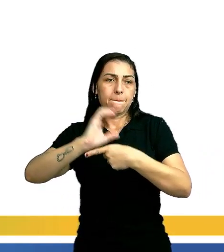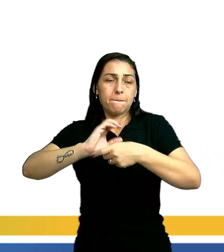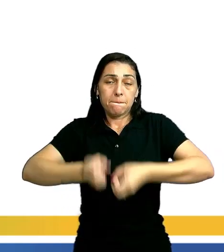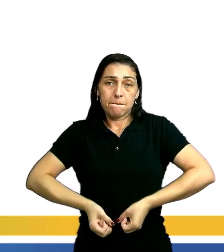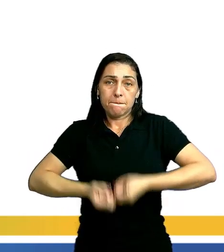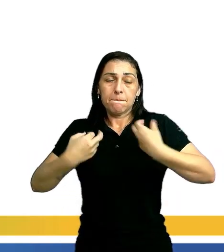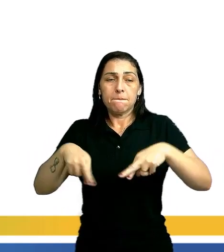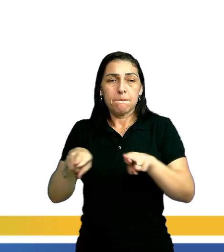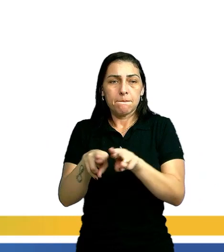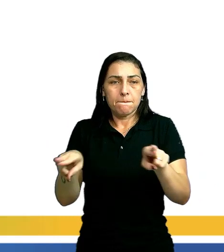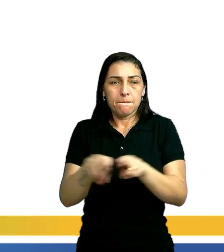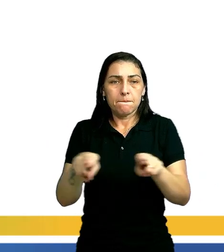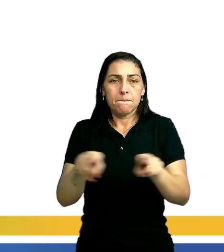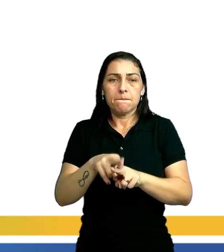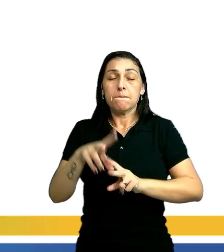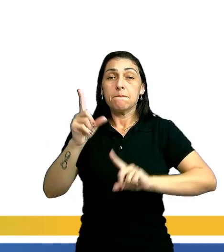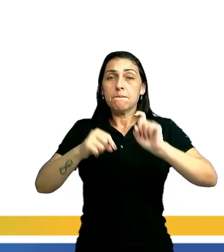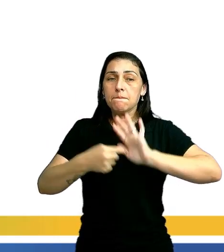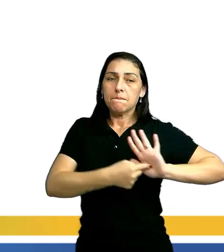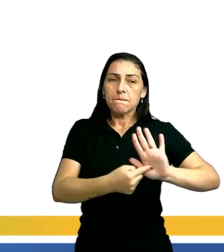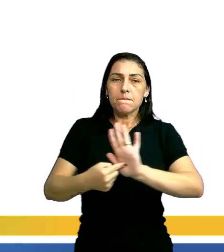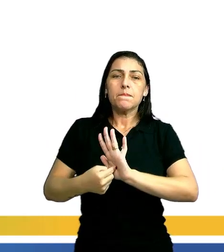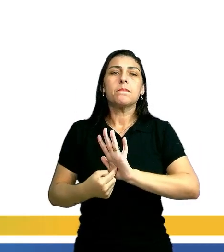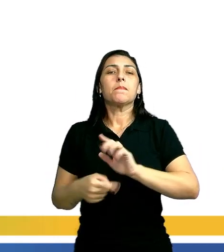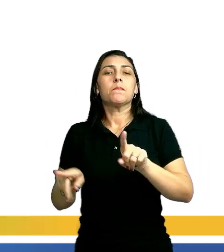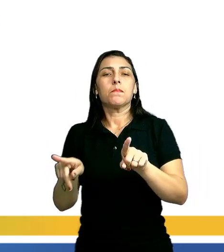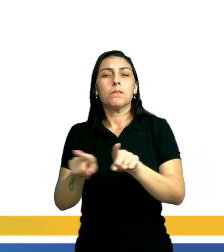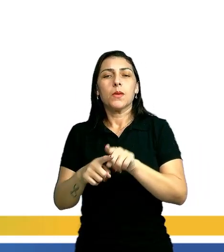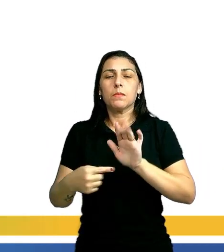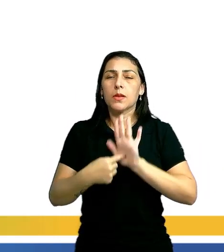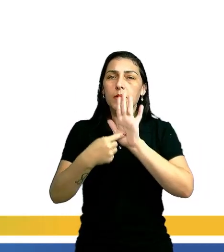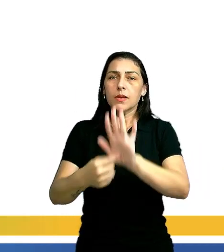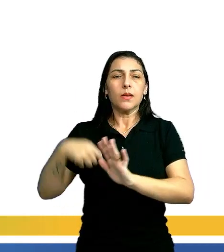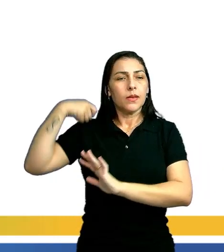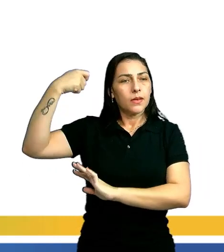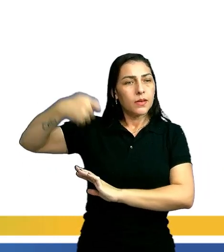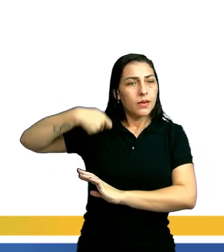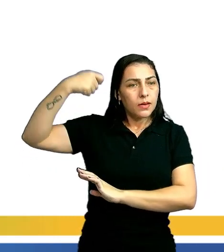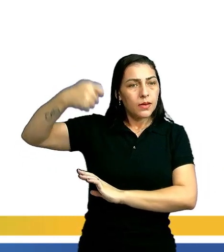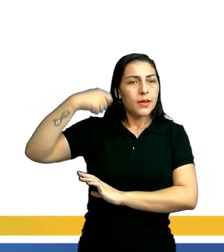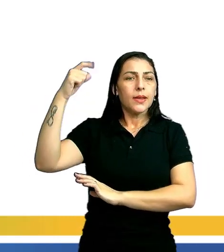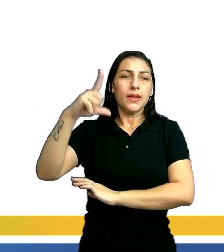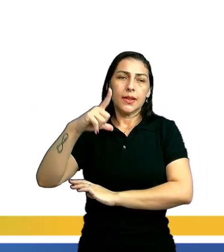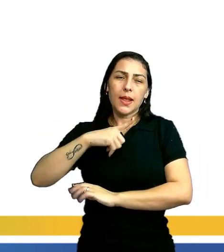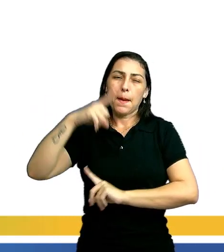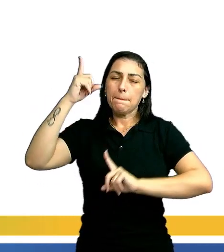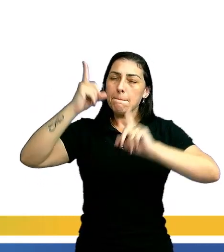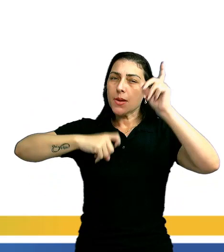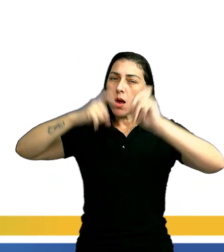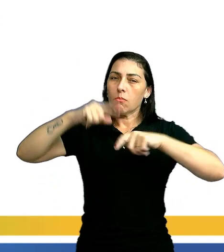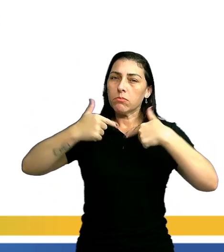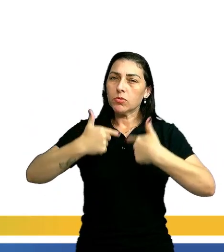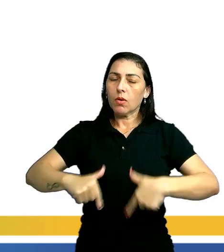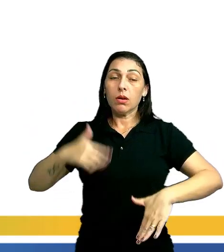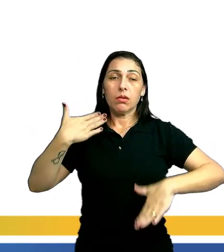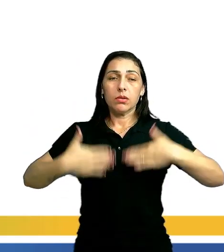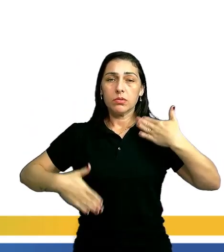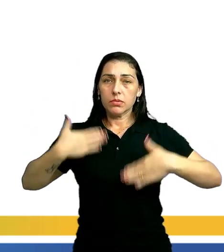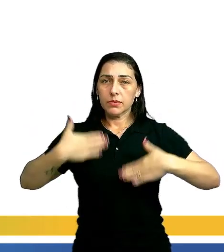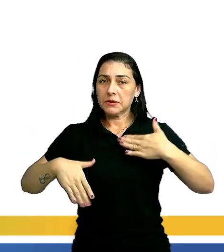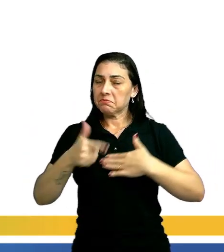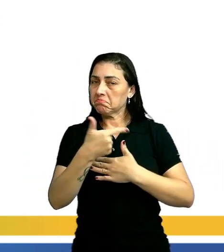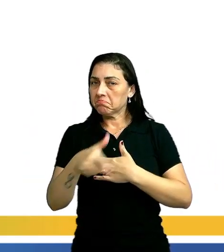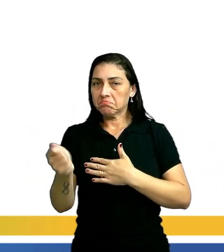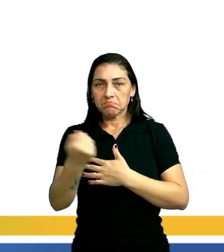Manifestação rítmica e expressiva voltada para as apresentações artísticas, sem que haja